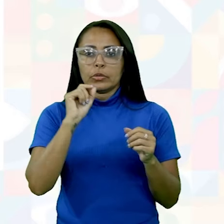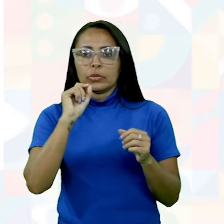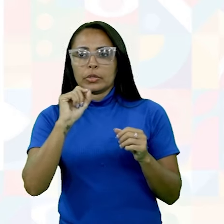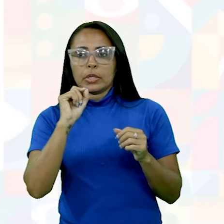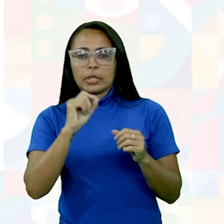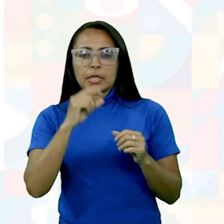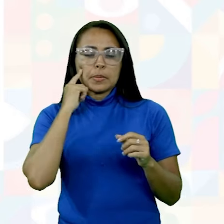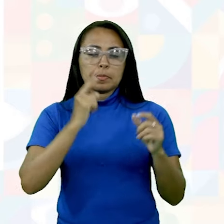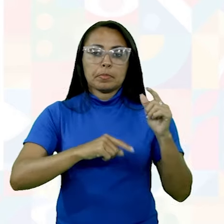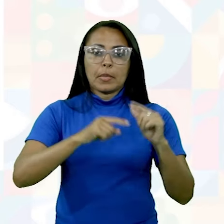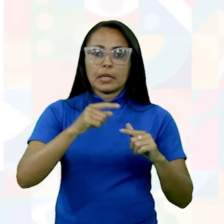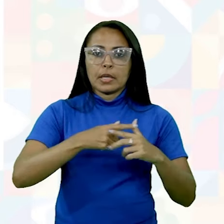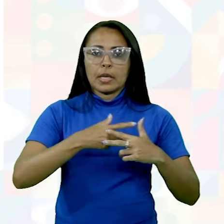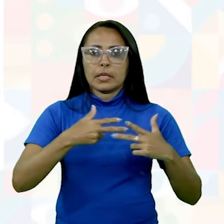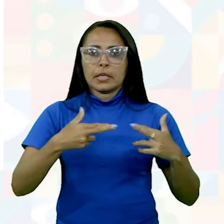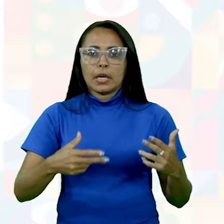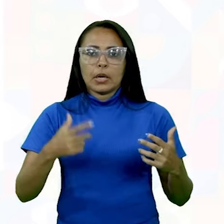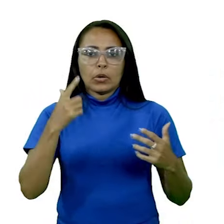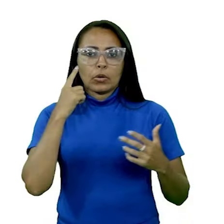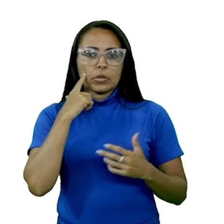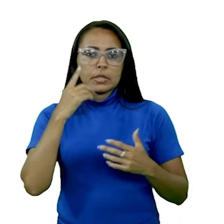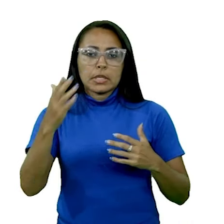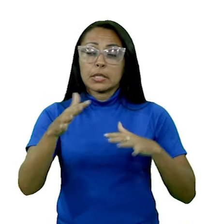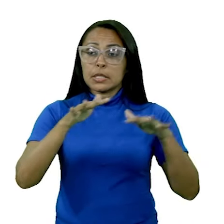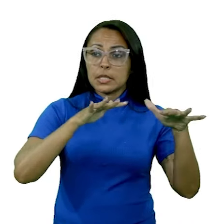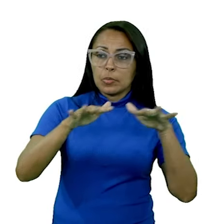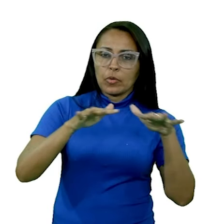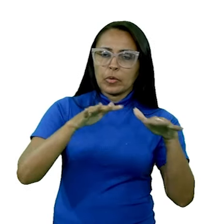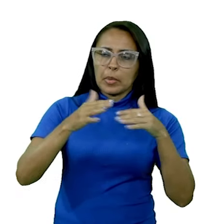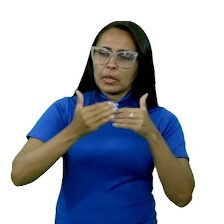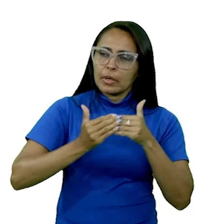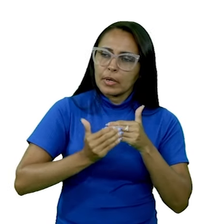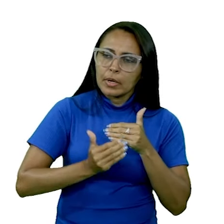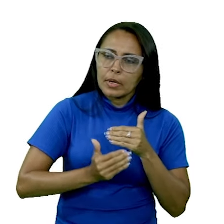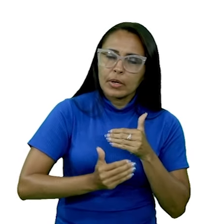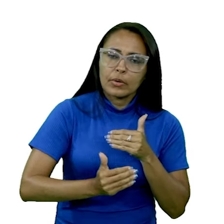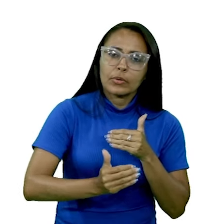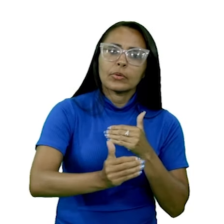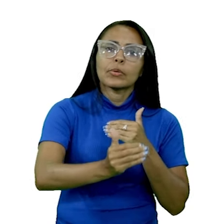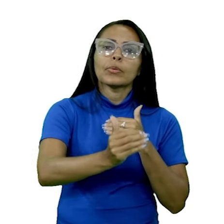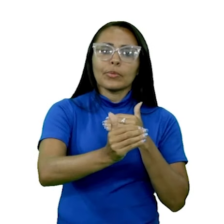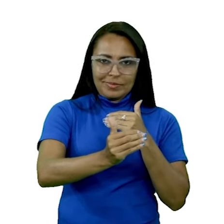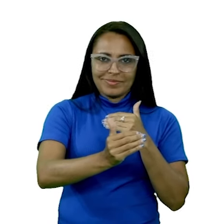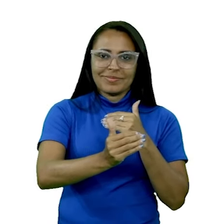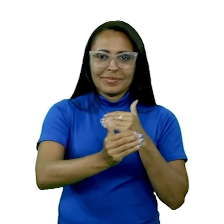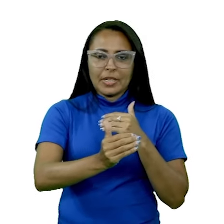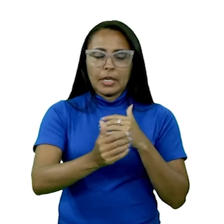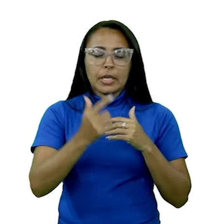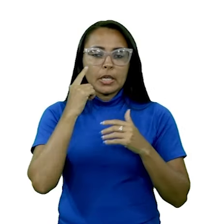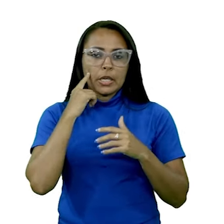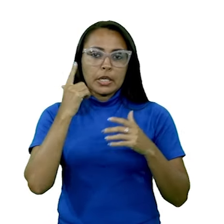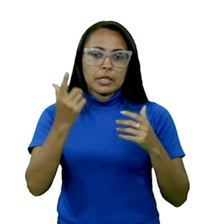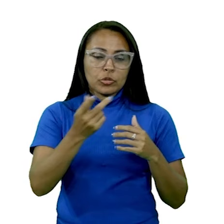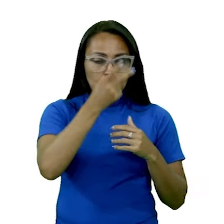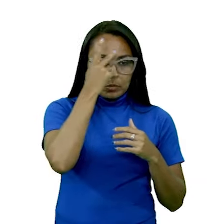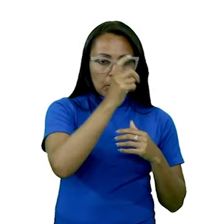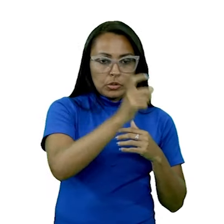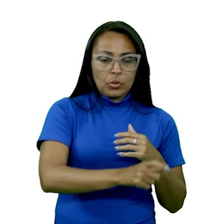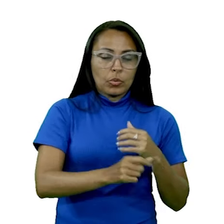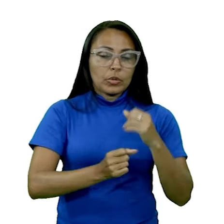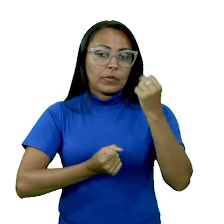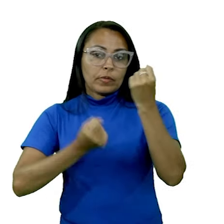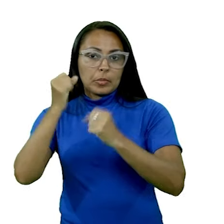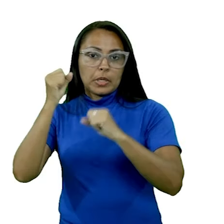materiais consigam se movimentar ao longo da cadeia de suprimentos, entre os fornecedores, fabricantes,